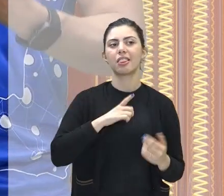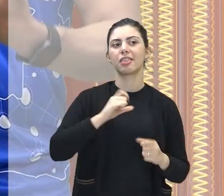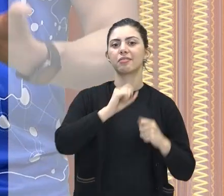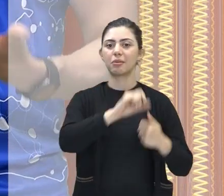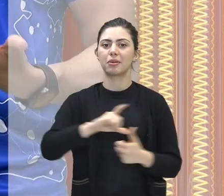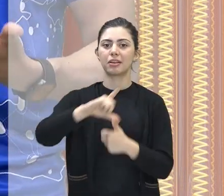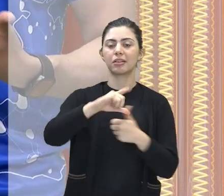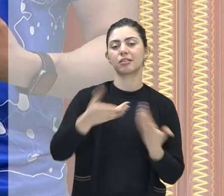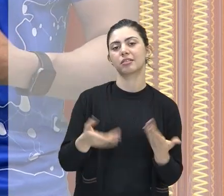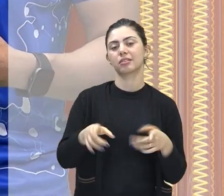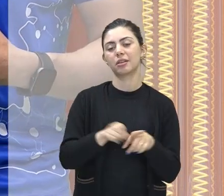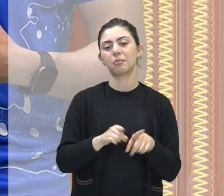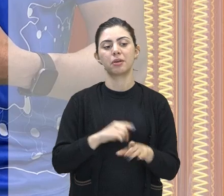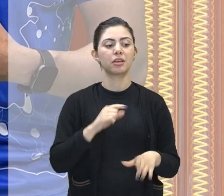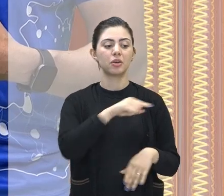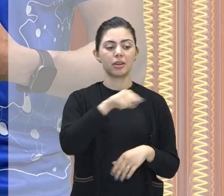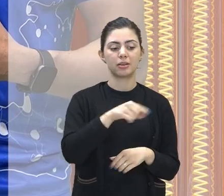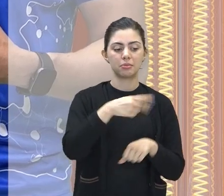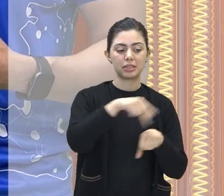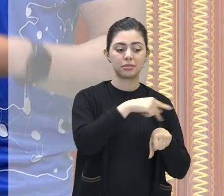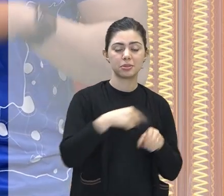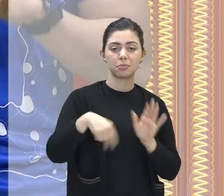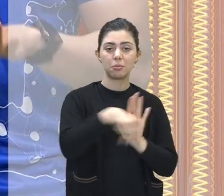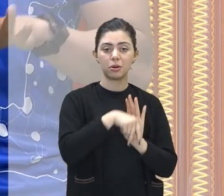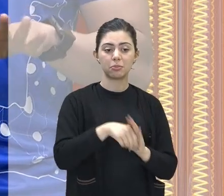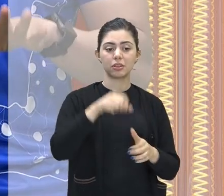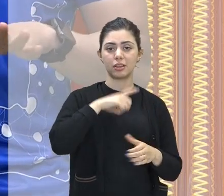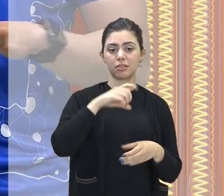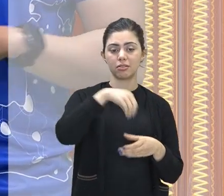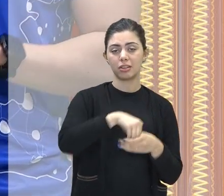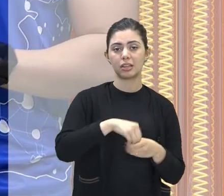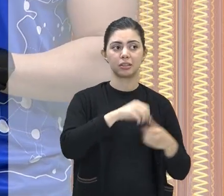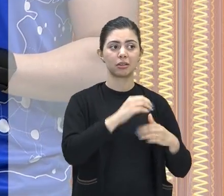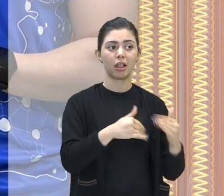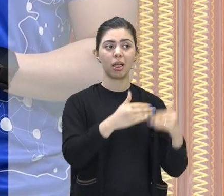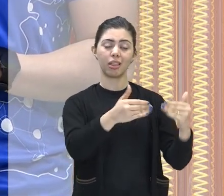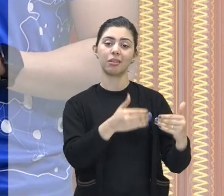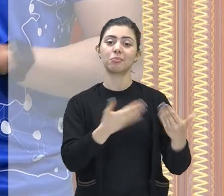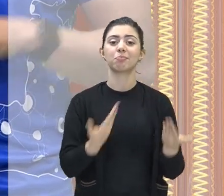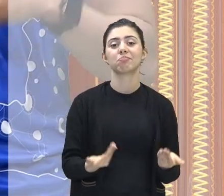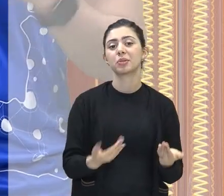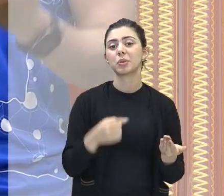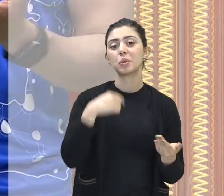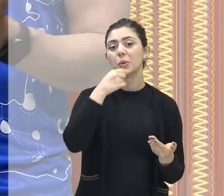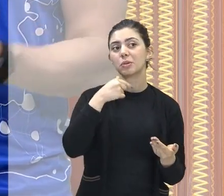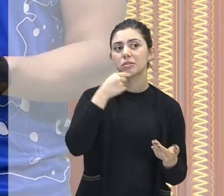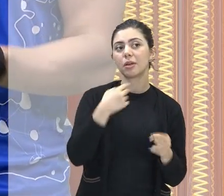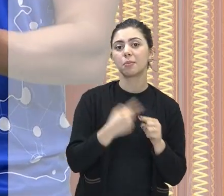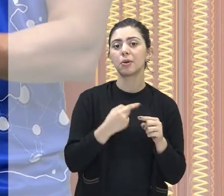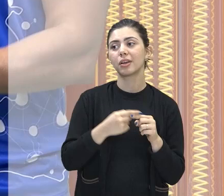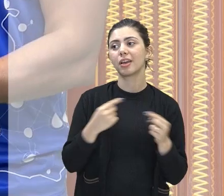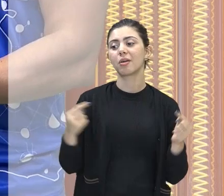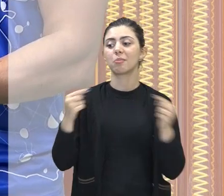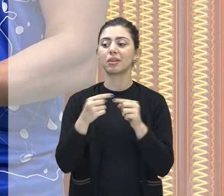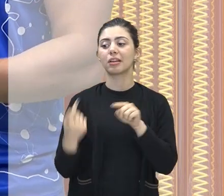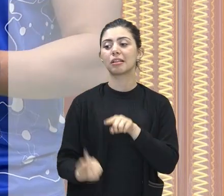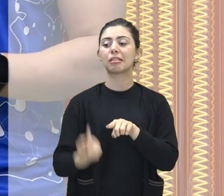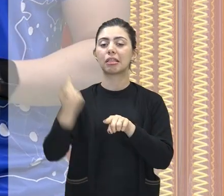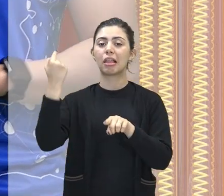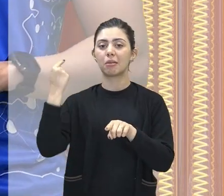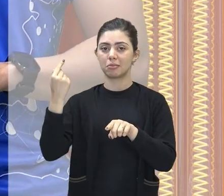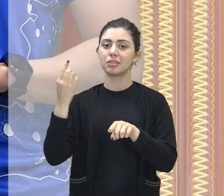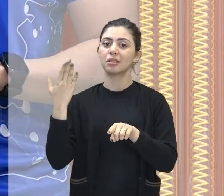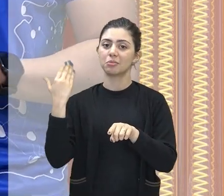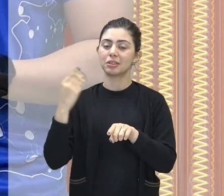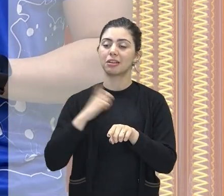o subdesenvolvimento dos países da América Latina está ainda associado à colonização por exploração